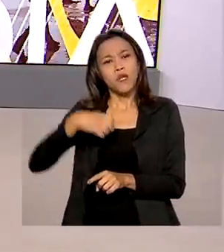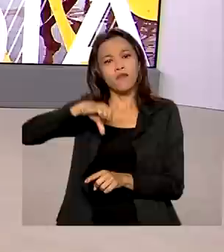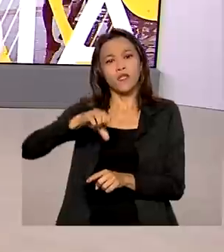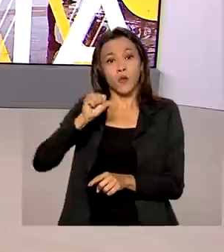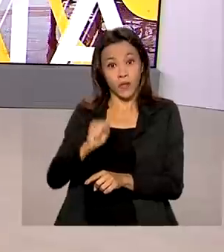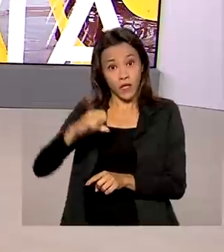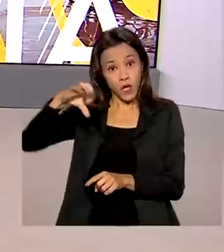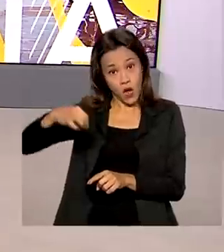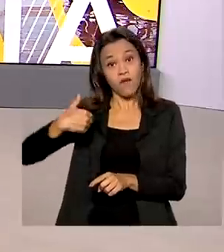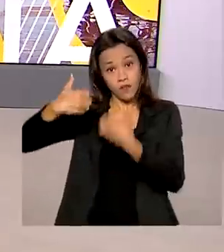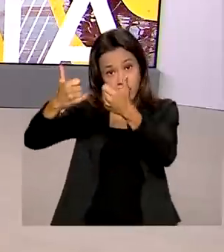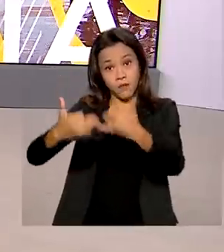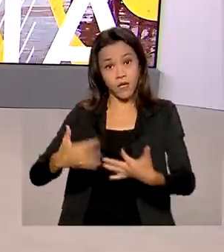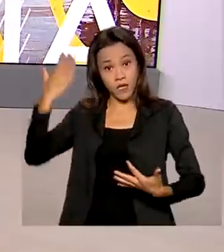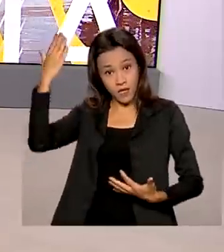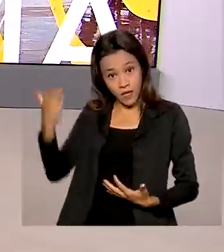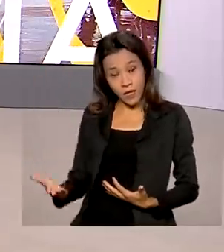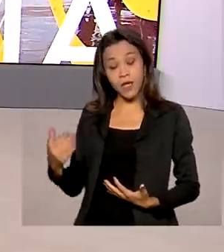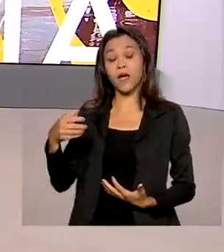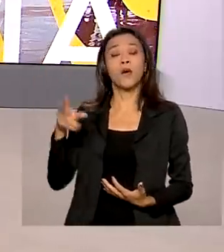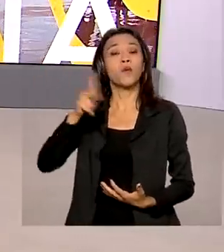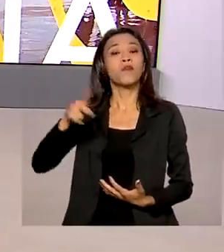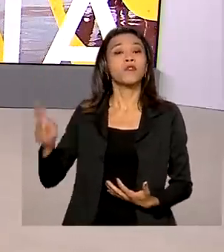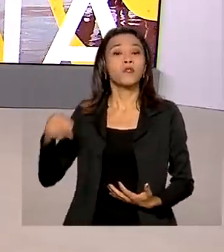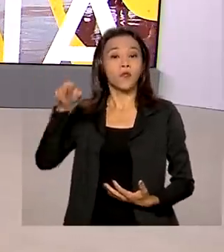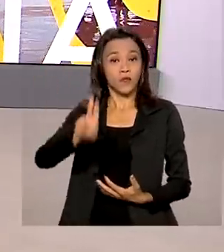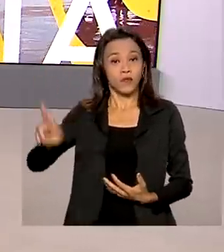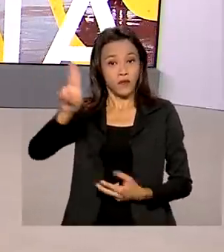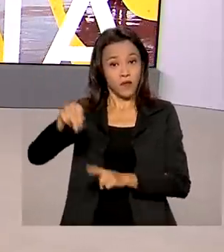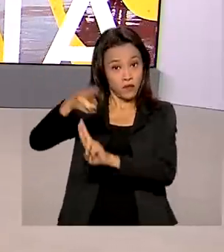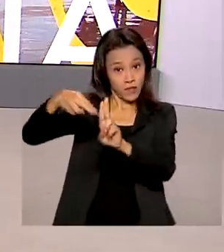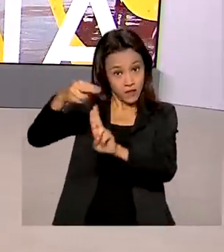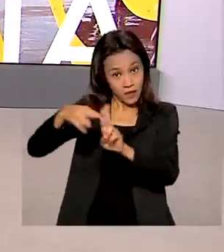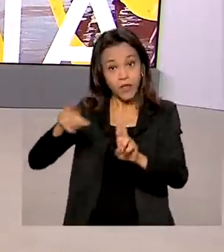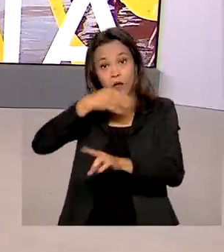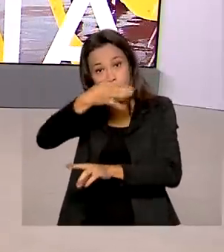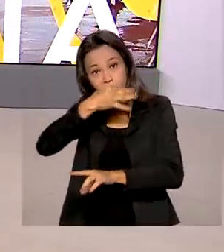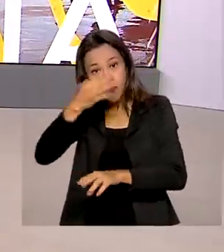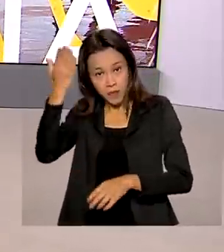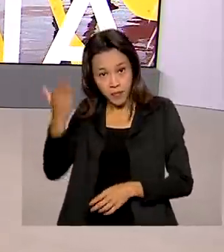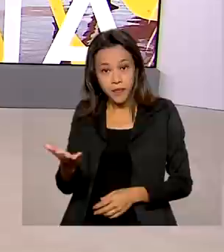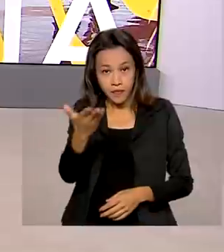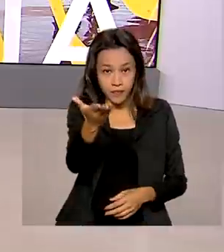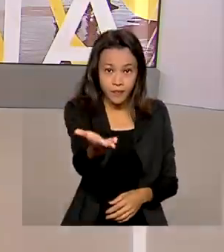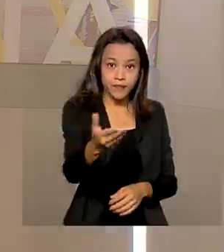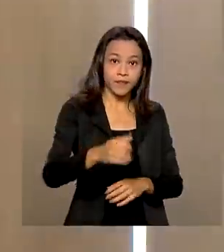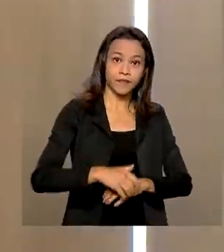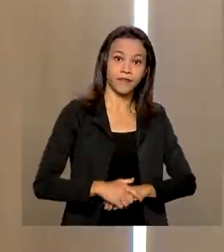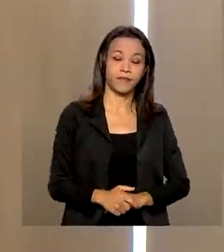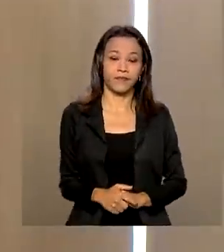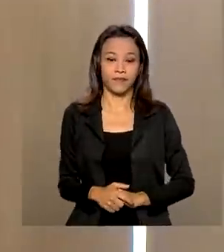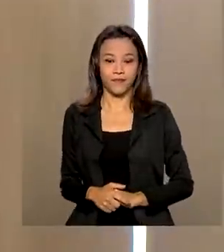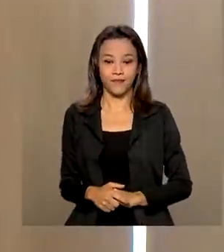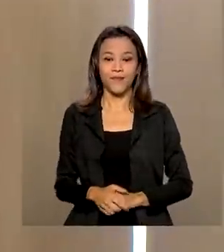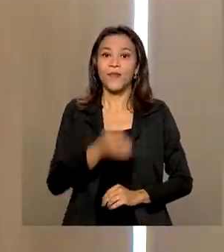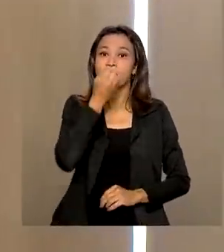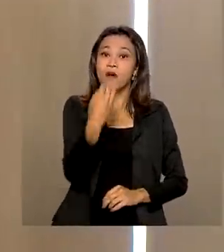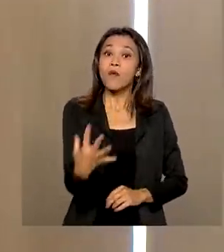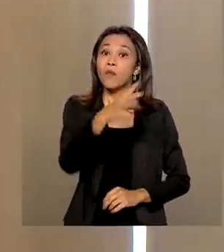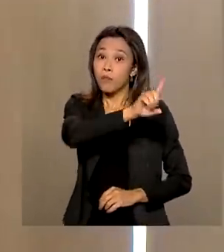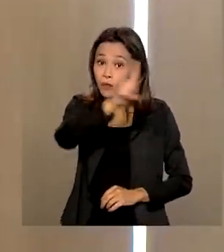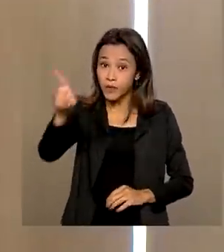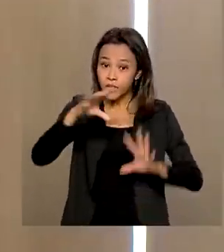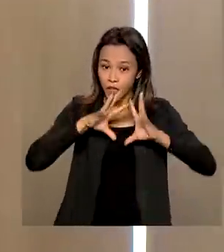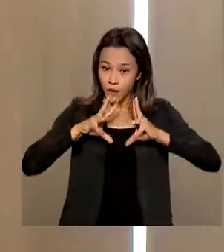o resultado é o cientista político da Universidade de Brasília e comentarista aqui da TV Brasil, Ricardo Caldas. Bom dia, bom dia a todos.